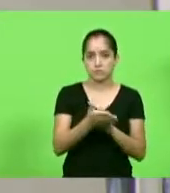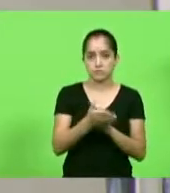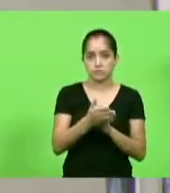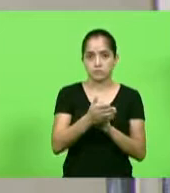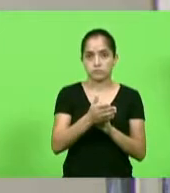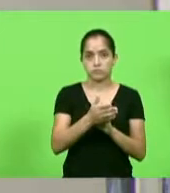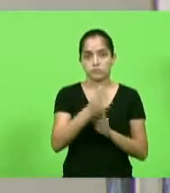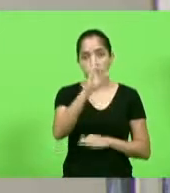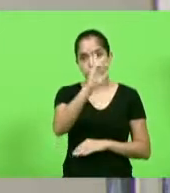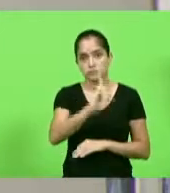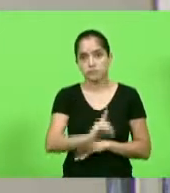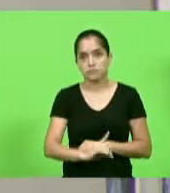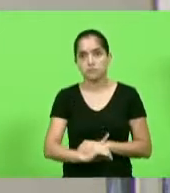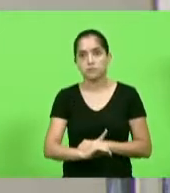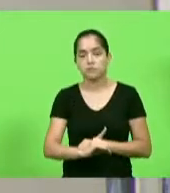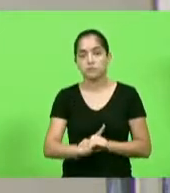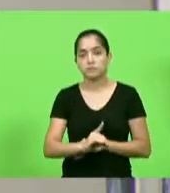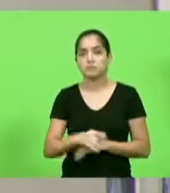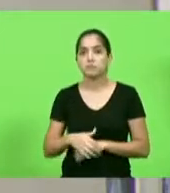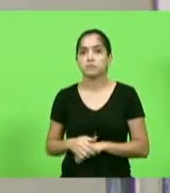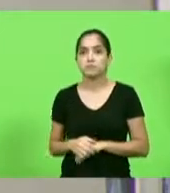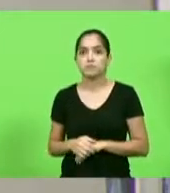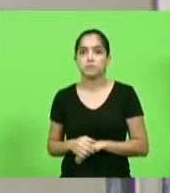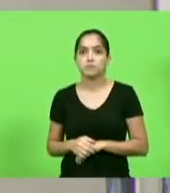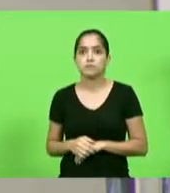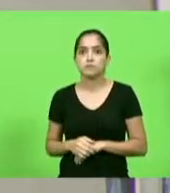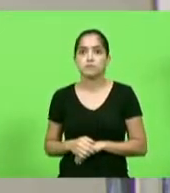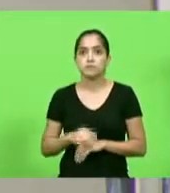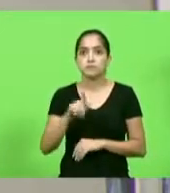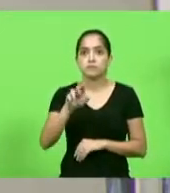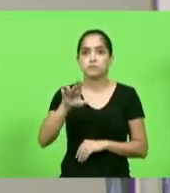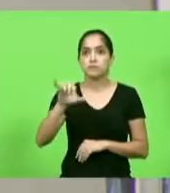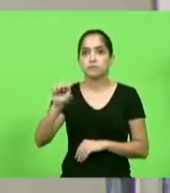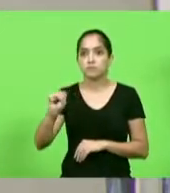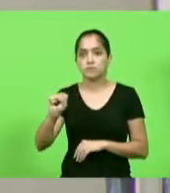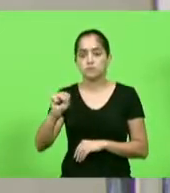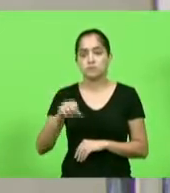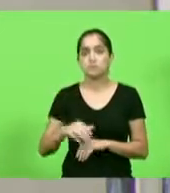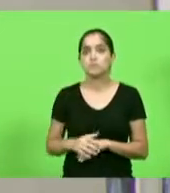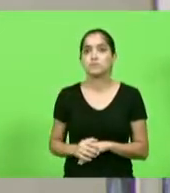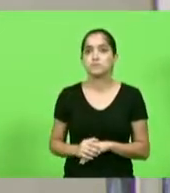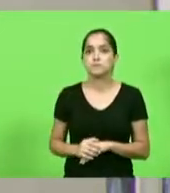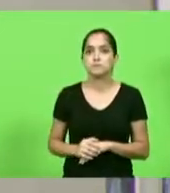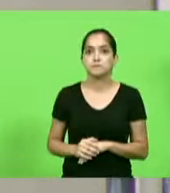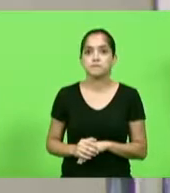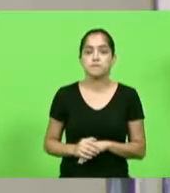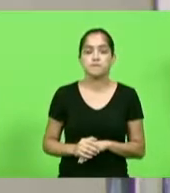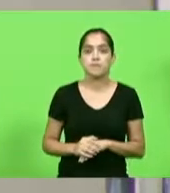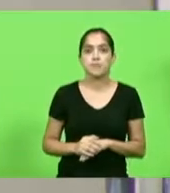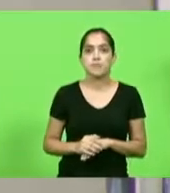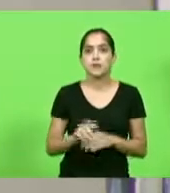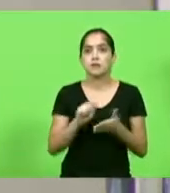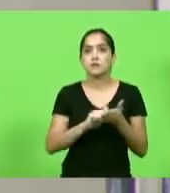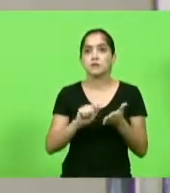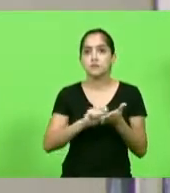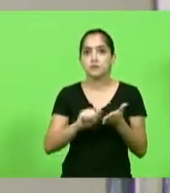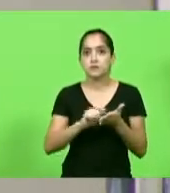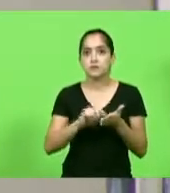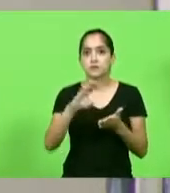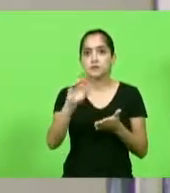diretor catarinense Luiz Fernando Machado, roteirista Chico